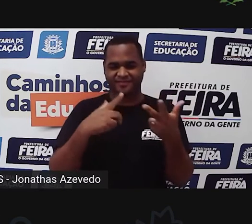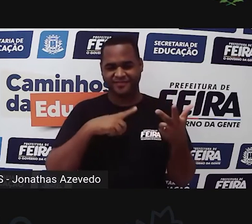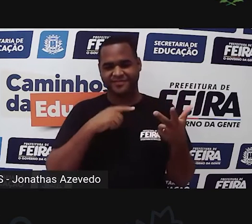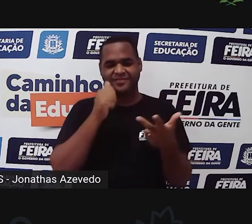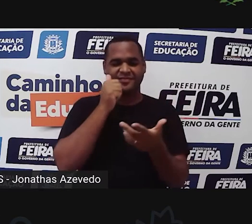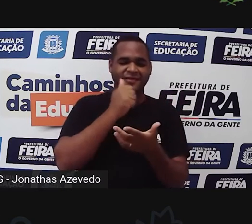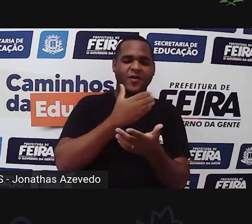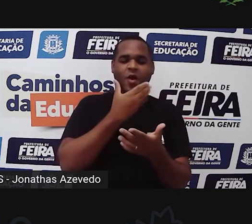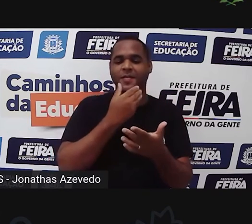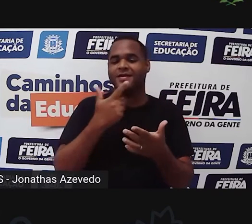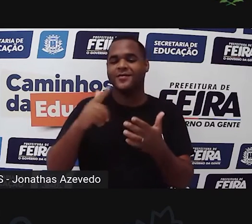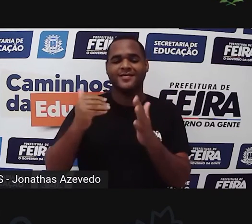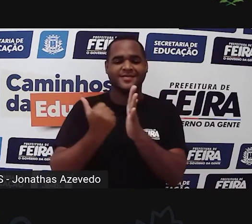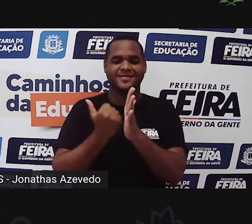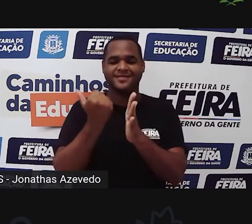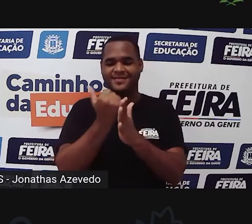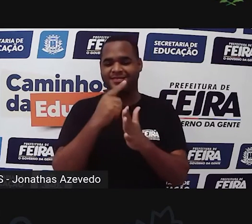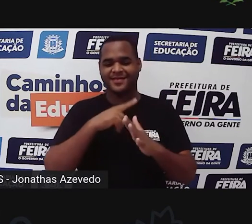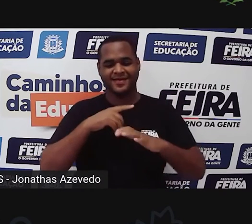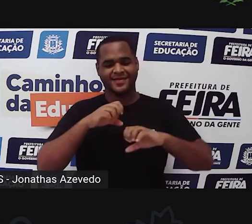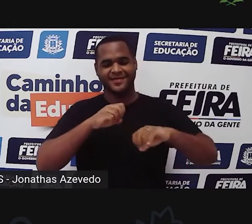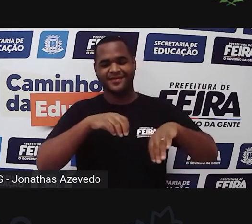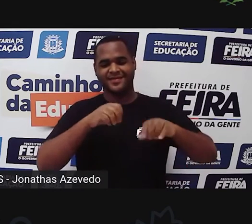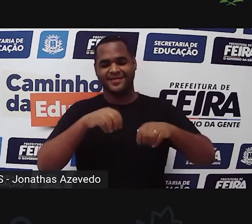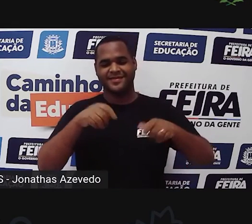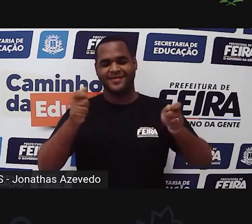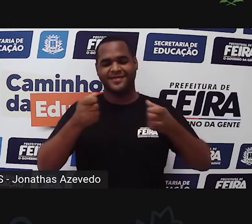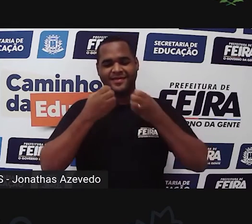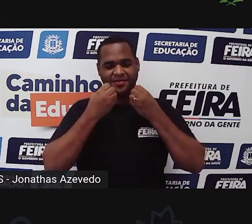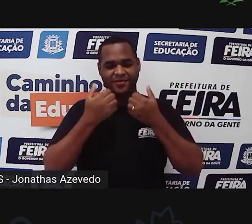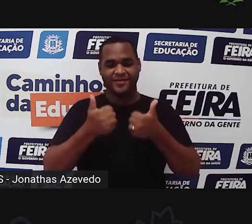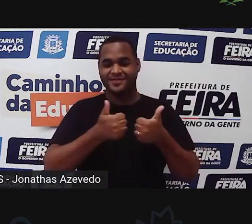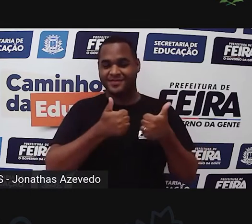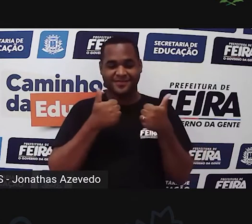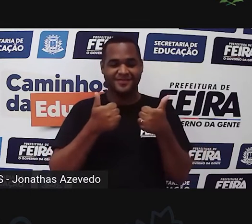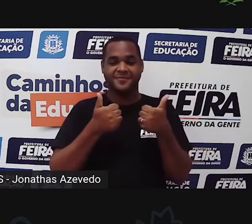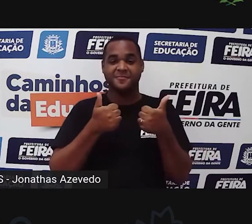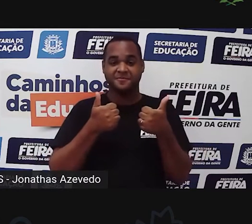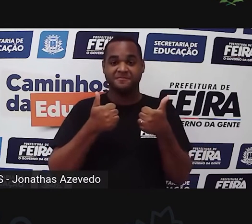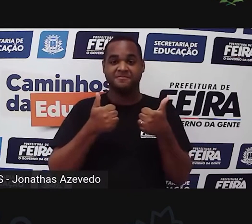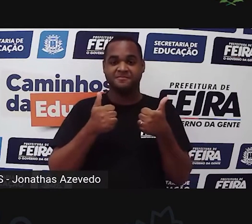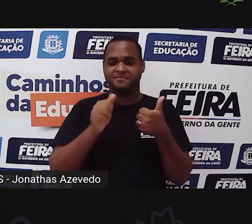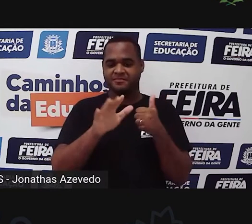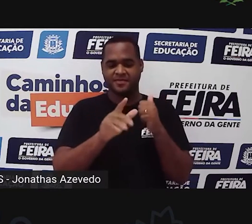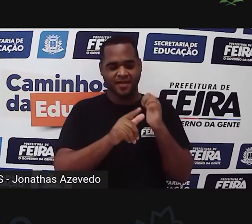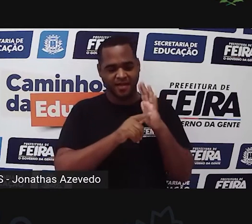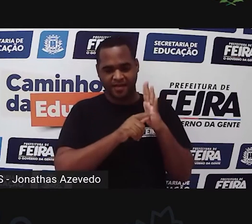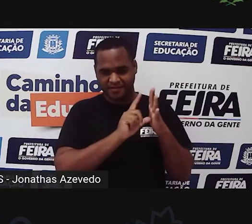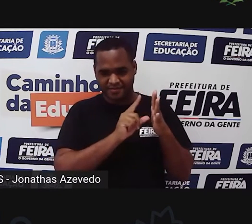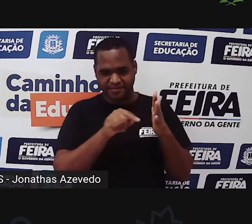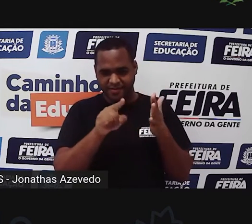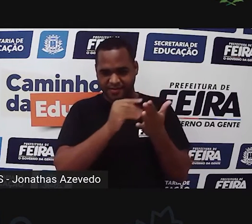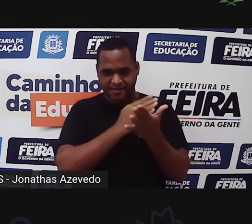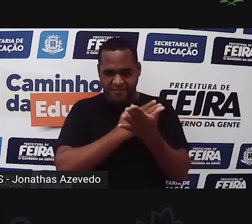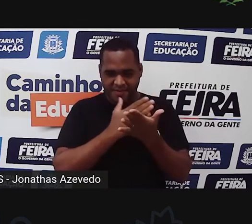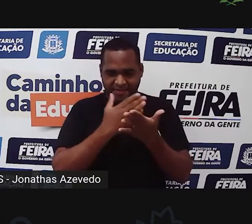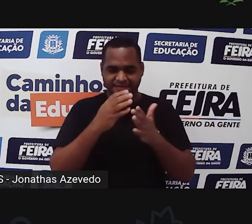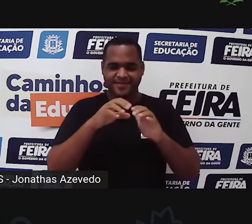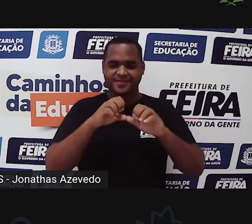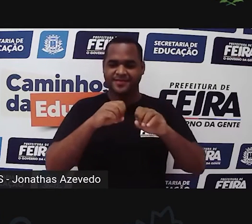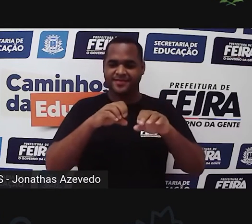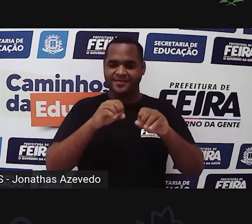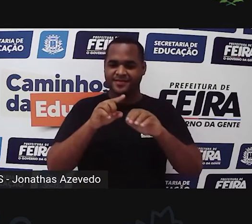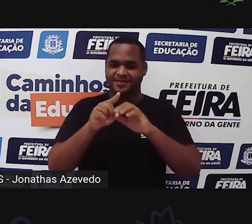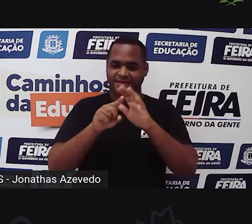-vindas. Mais uma aula, é isso aí, né? Mas antes de começarmos a aula, deixa eu te